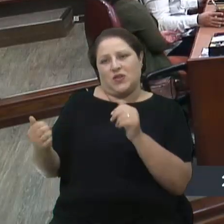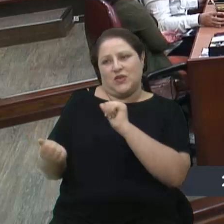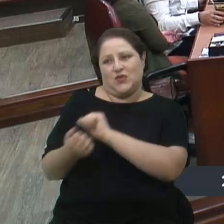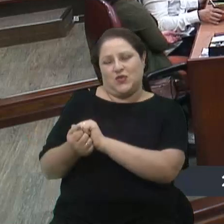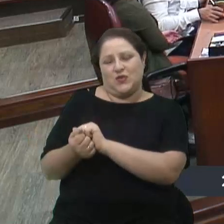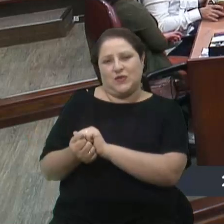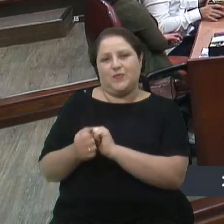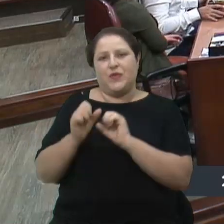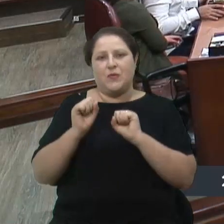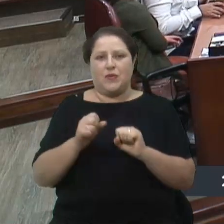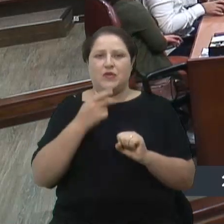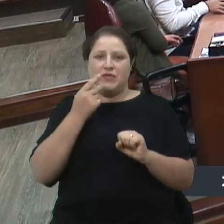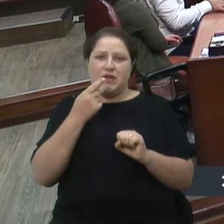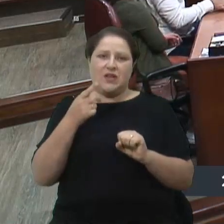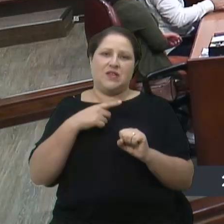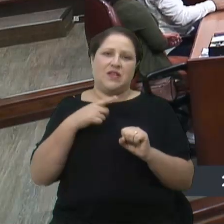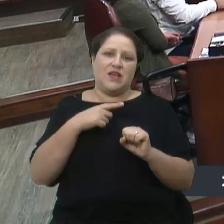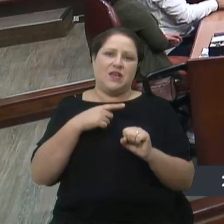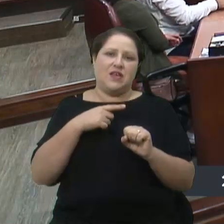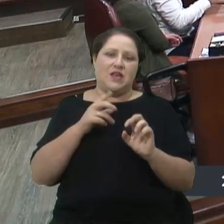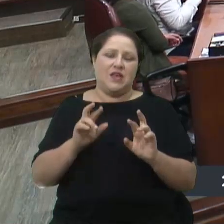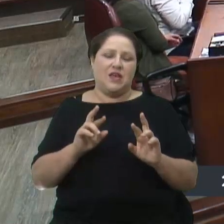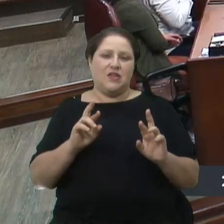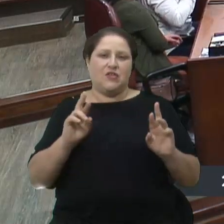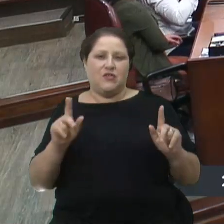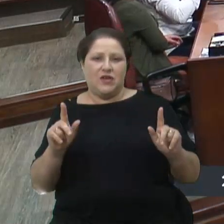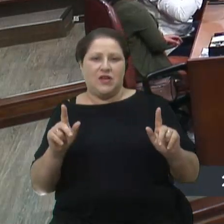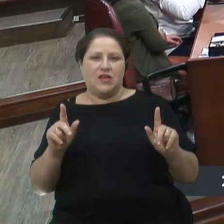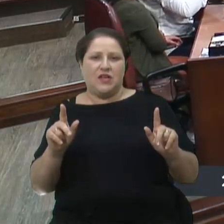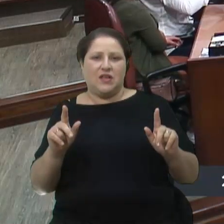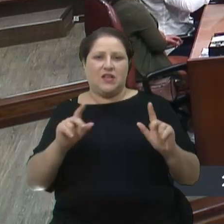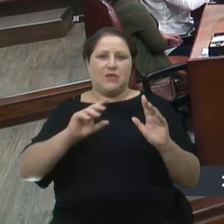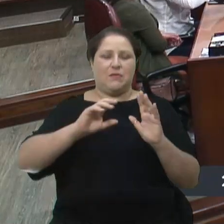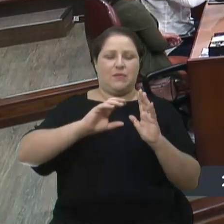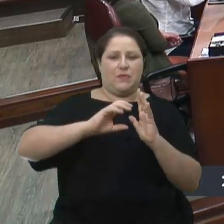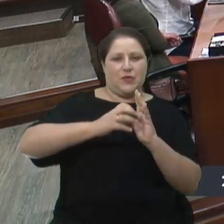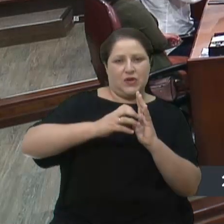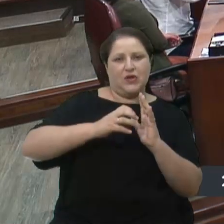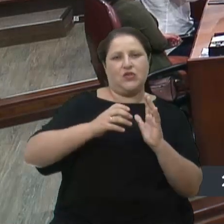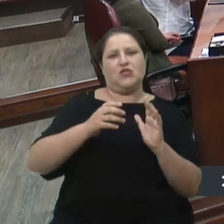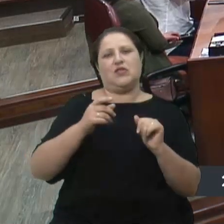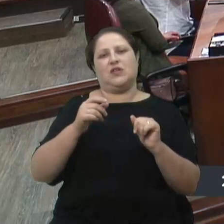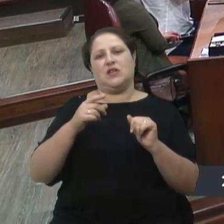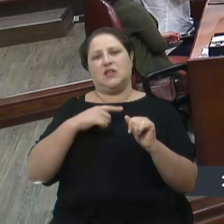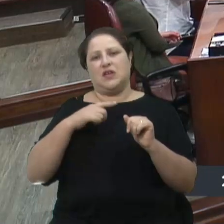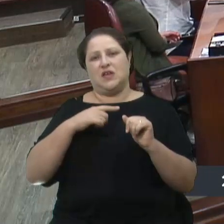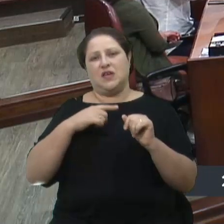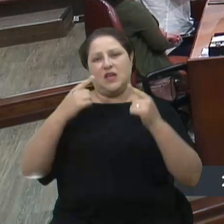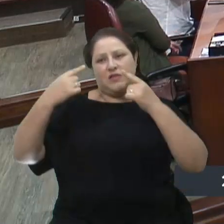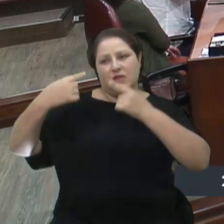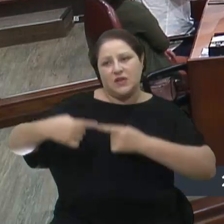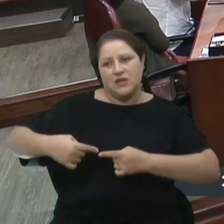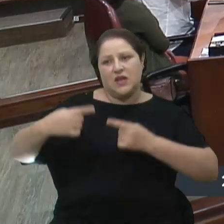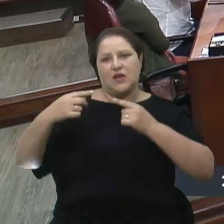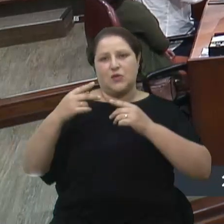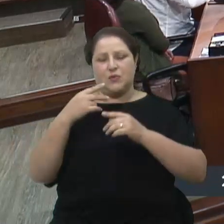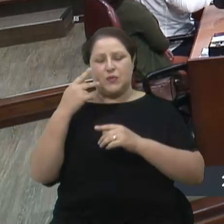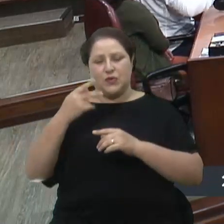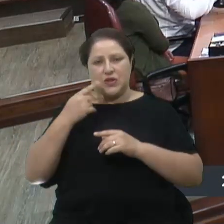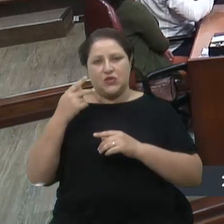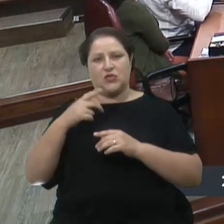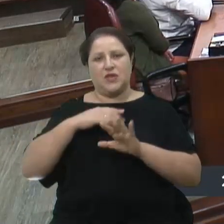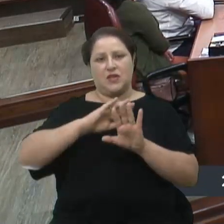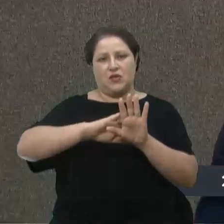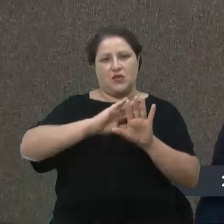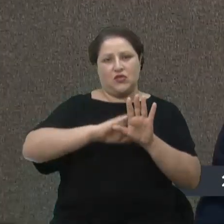seguinte, pessoal, somos adversários, temos discordâncias ideológicas muito grandes, e eu digo